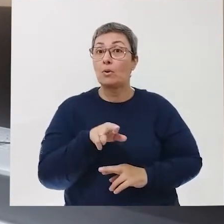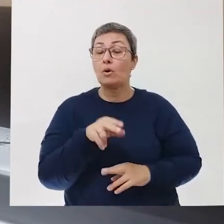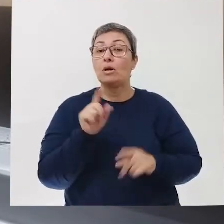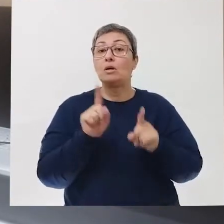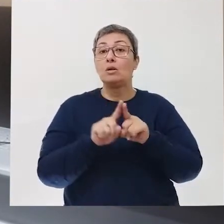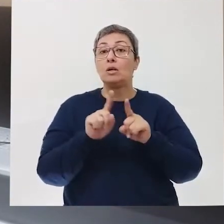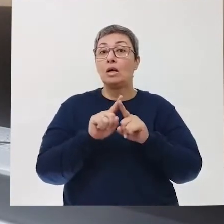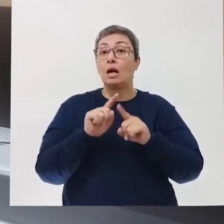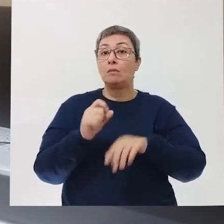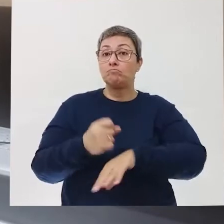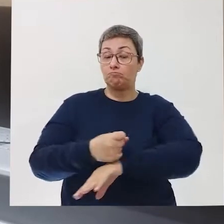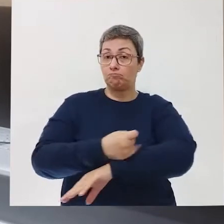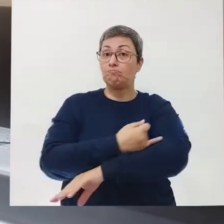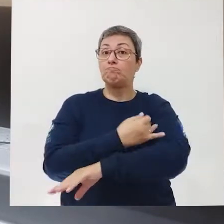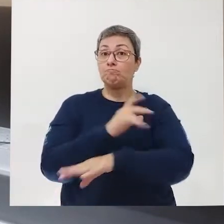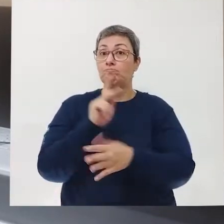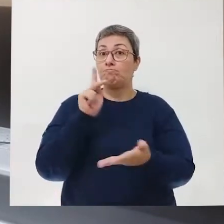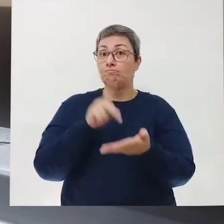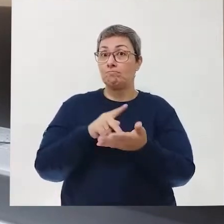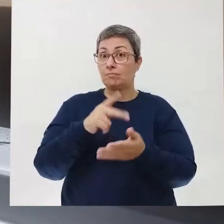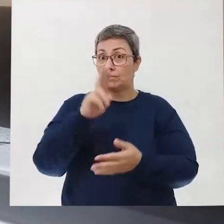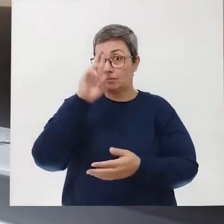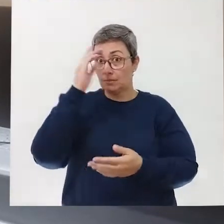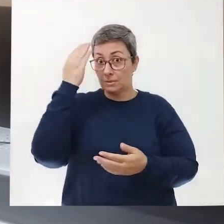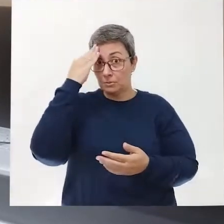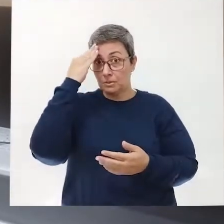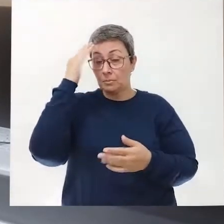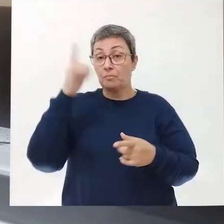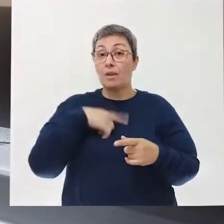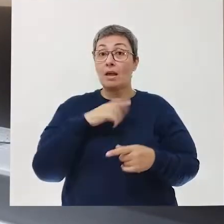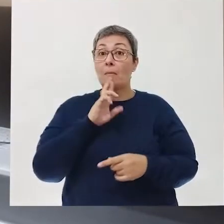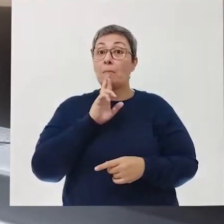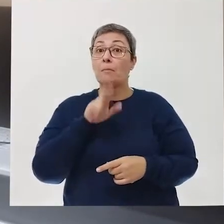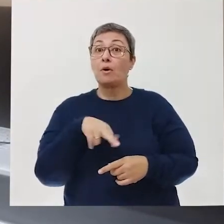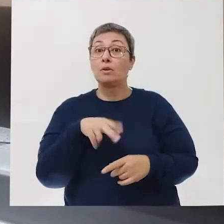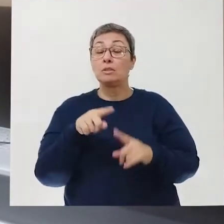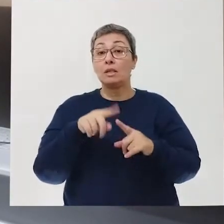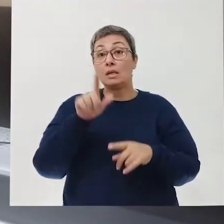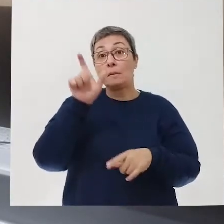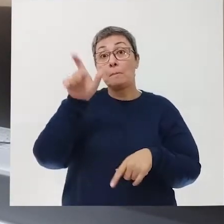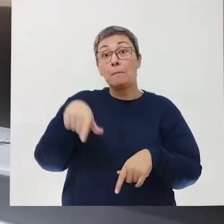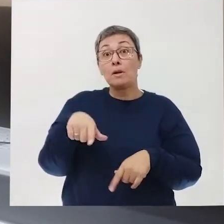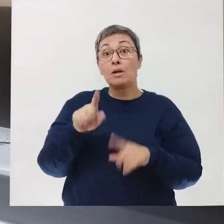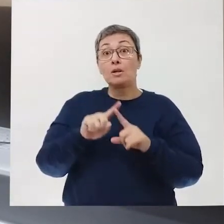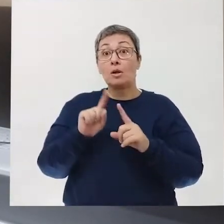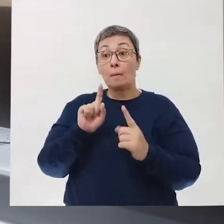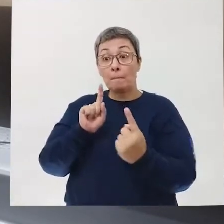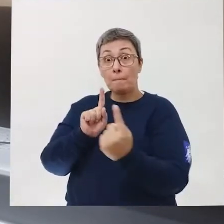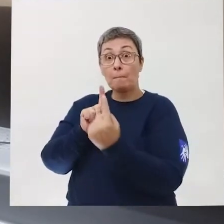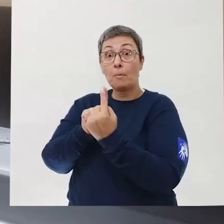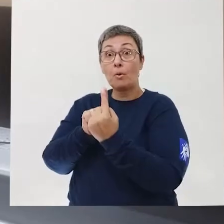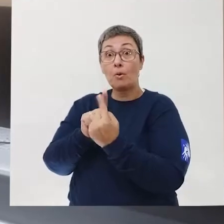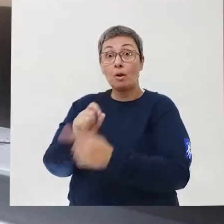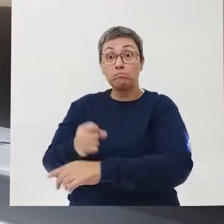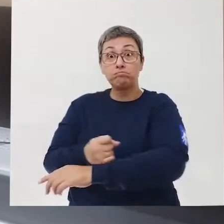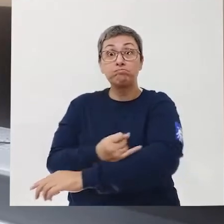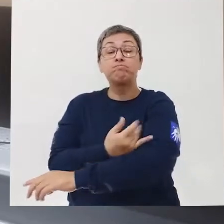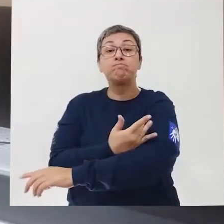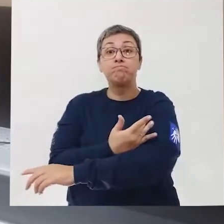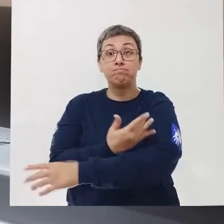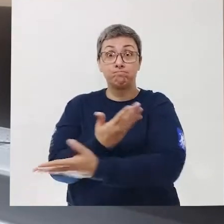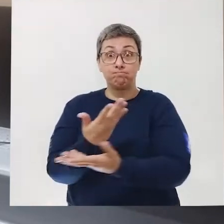às emoções, sabia? E é a resposta da pessoa diante daquela emoção, né?